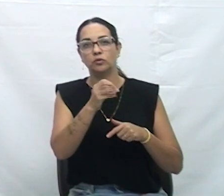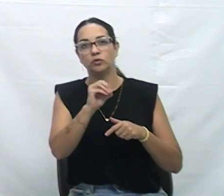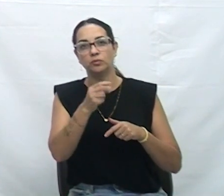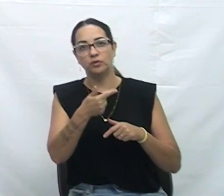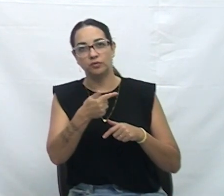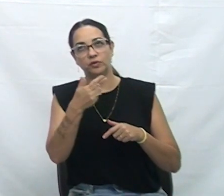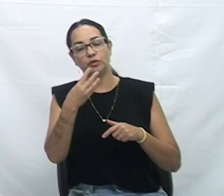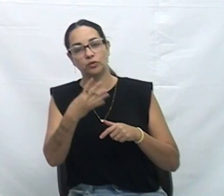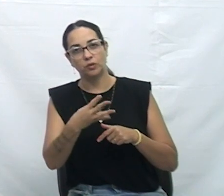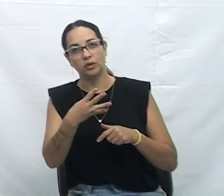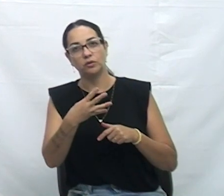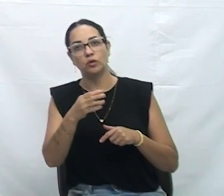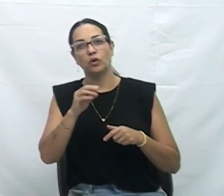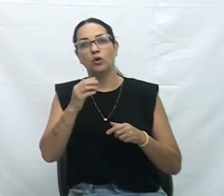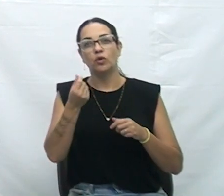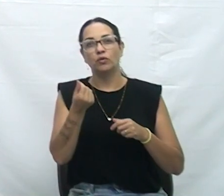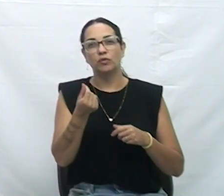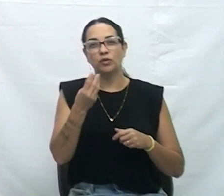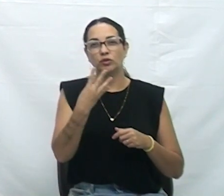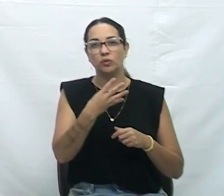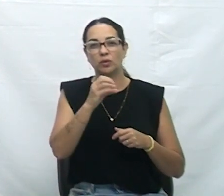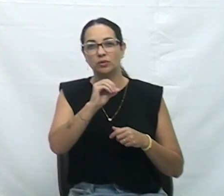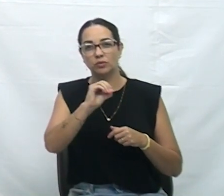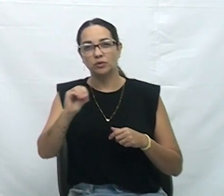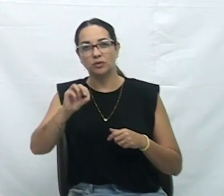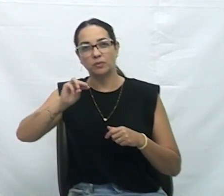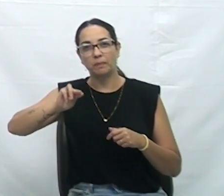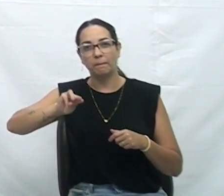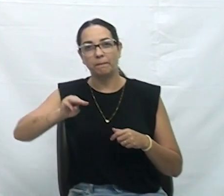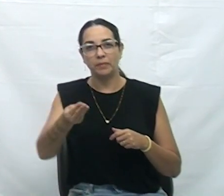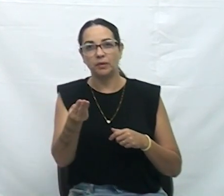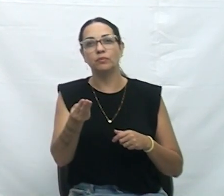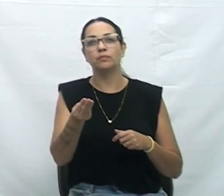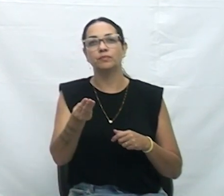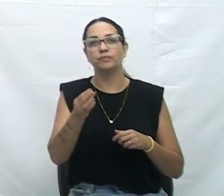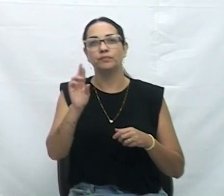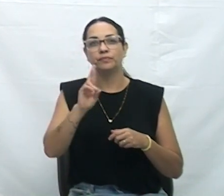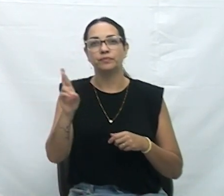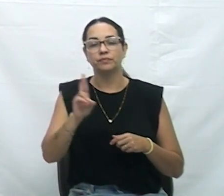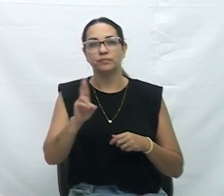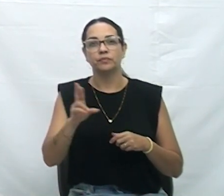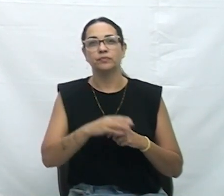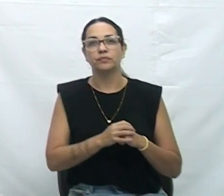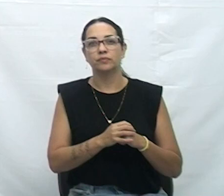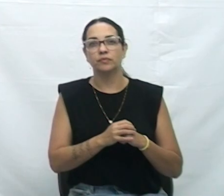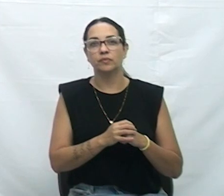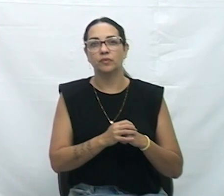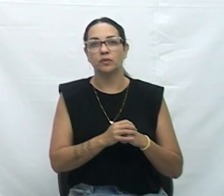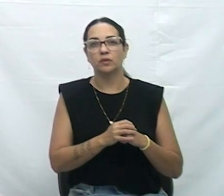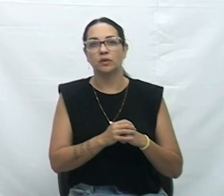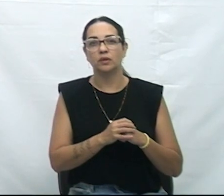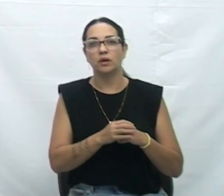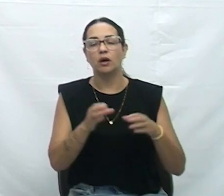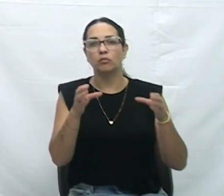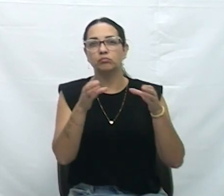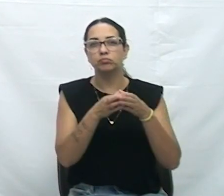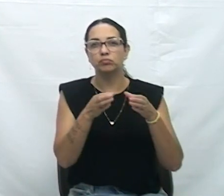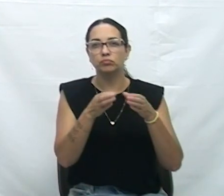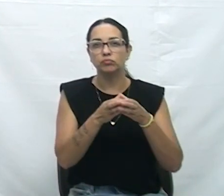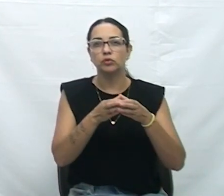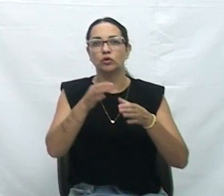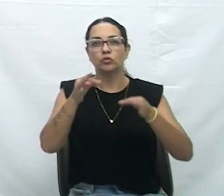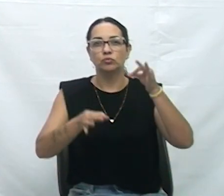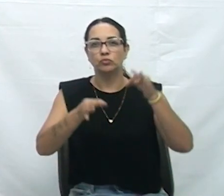por conta de transposição de dotações e da outras providências. A Comissão de Constituição e Justiça